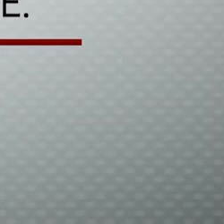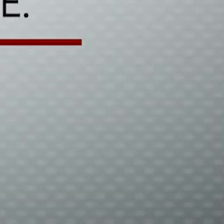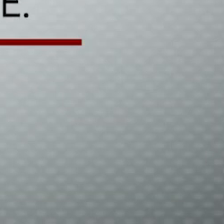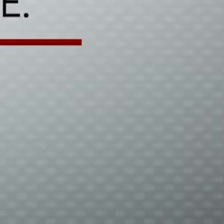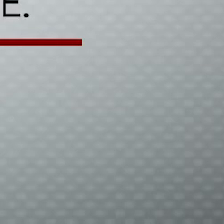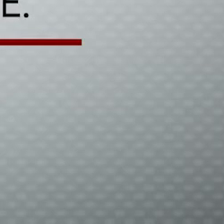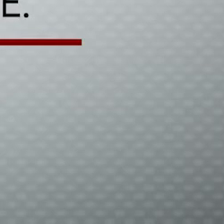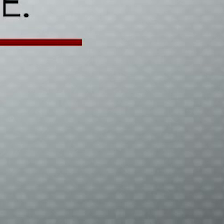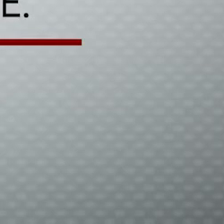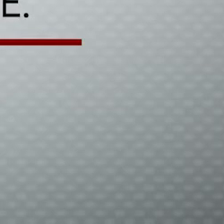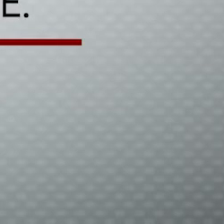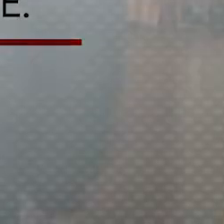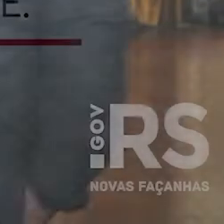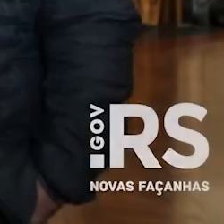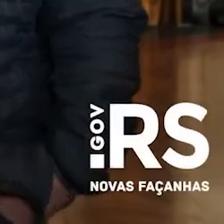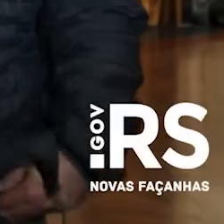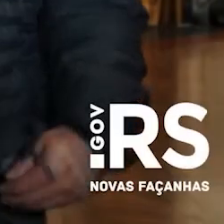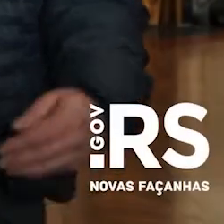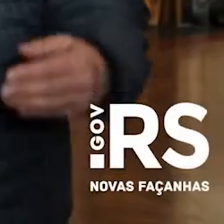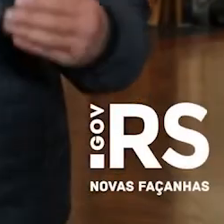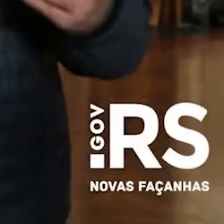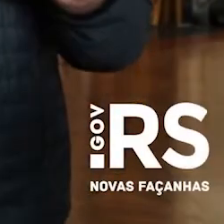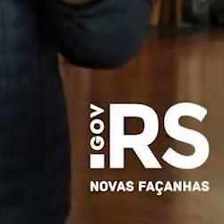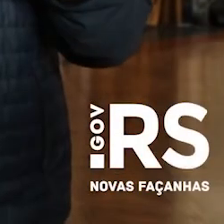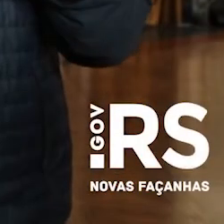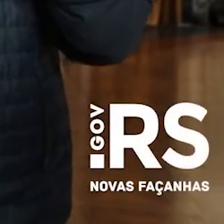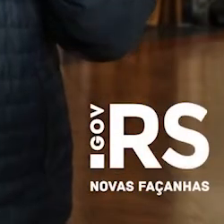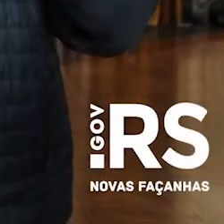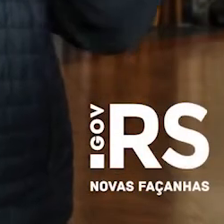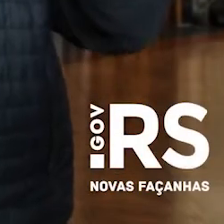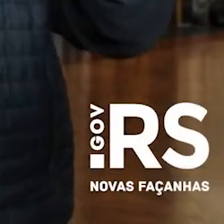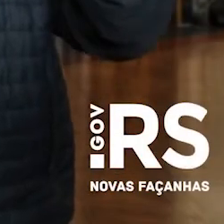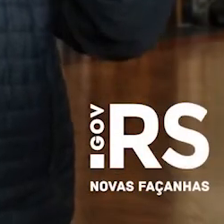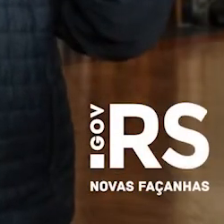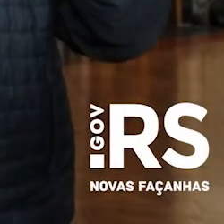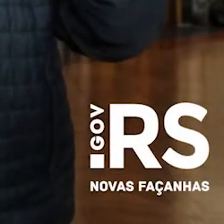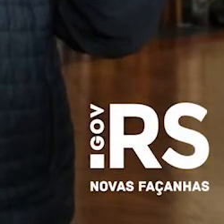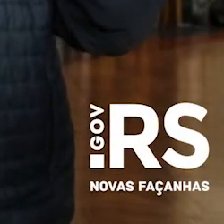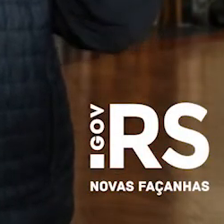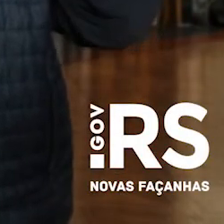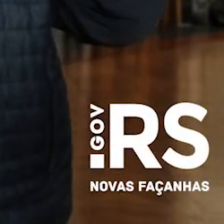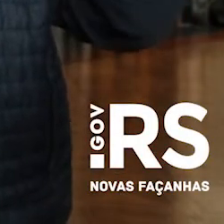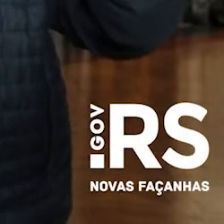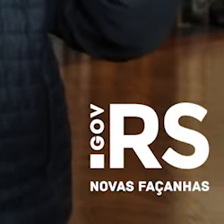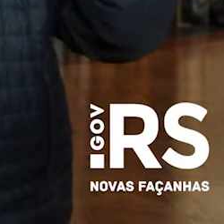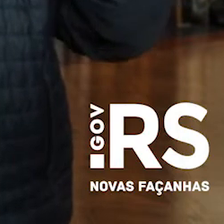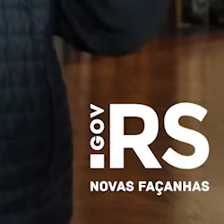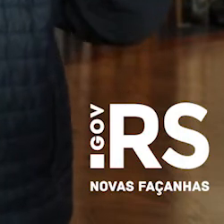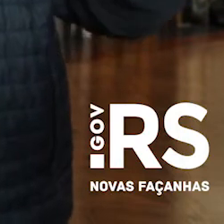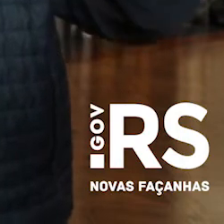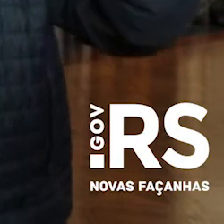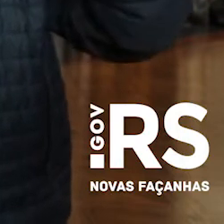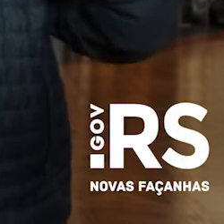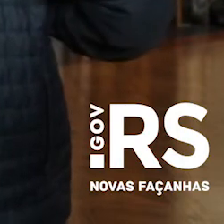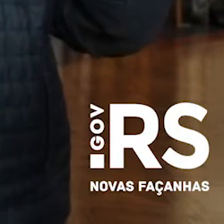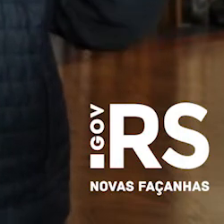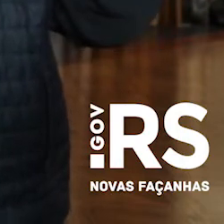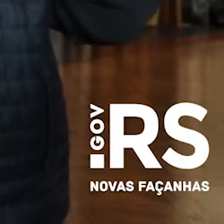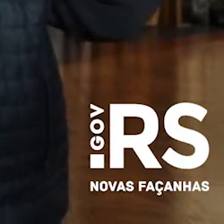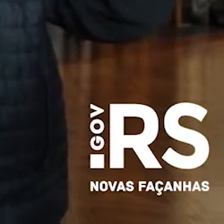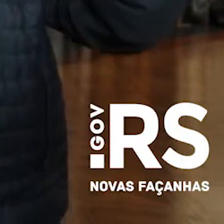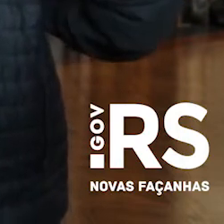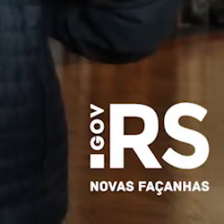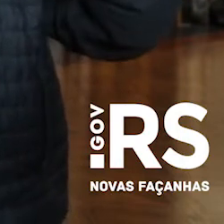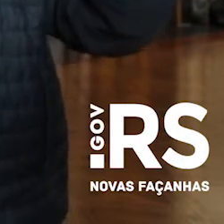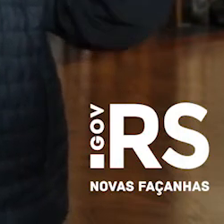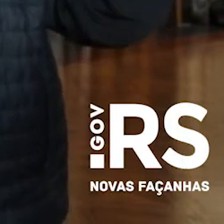A máscara evita que eu tenha contato com gotículas que saem da árvore respiratória,